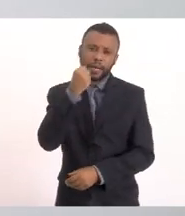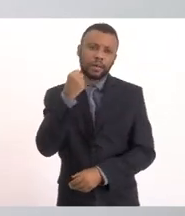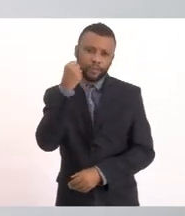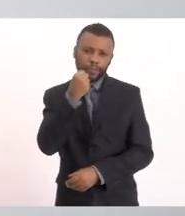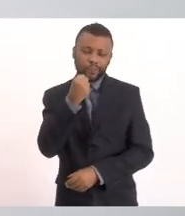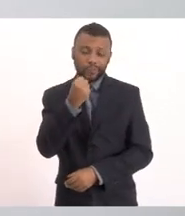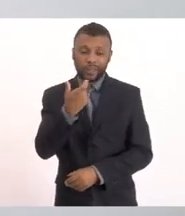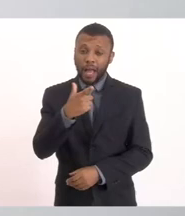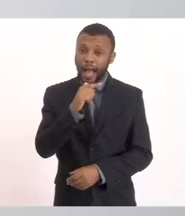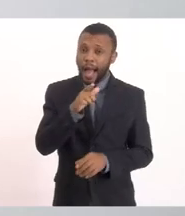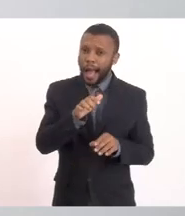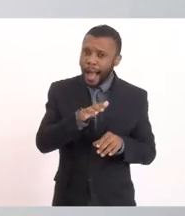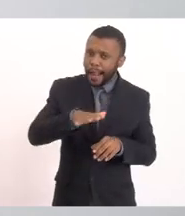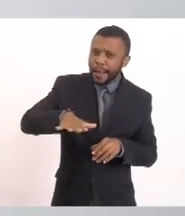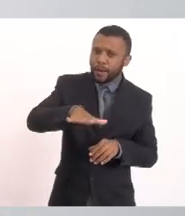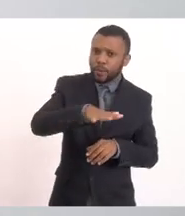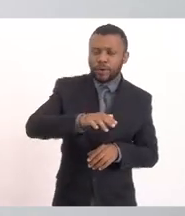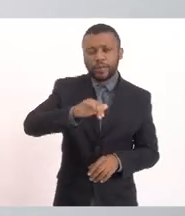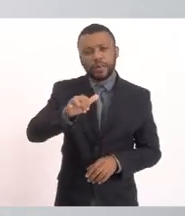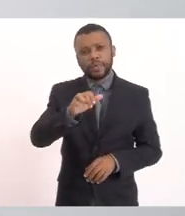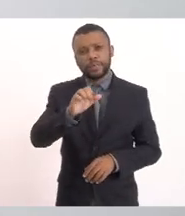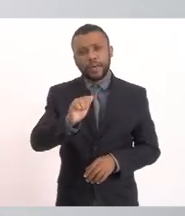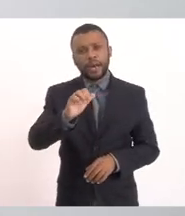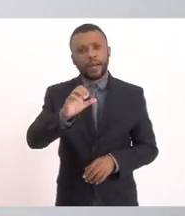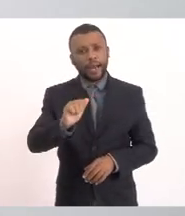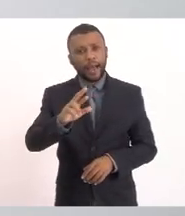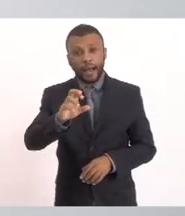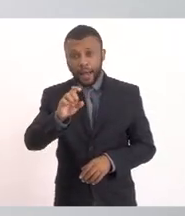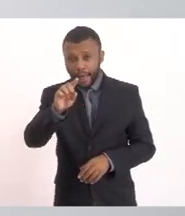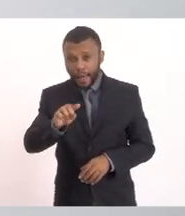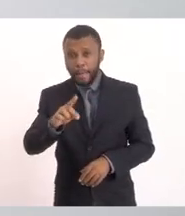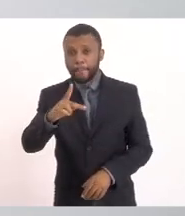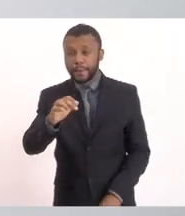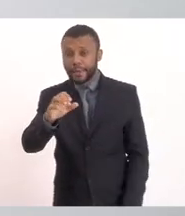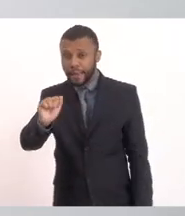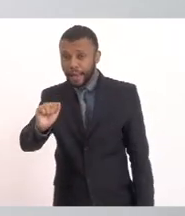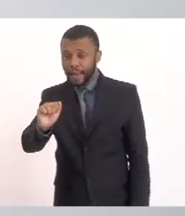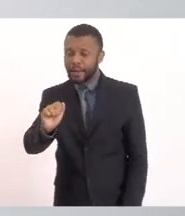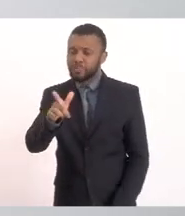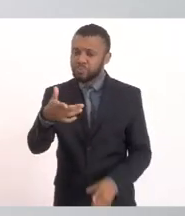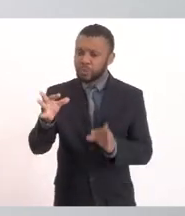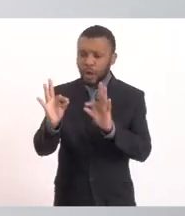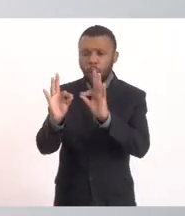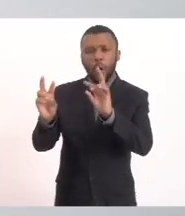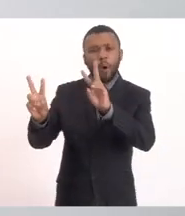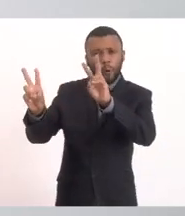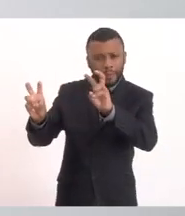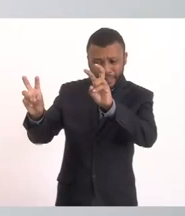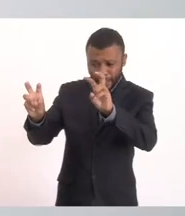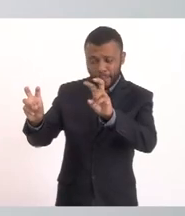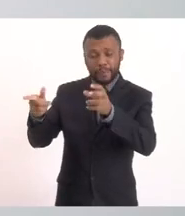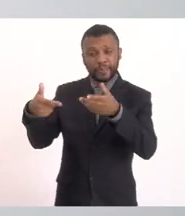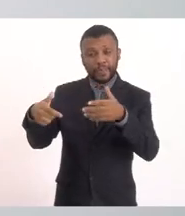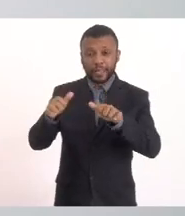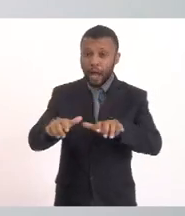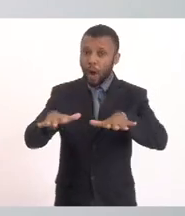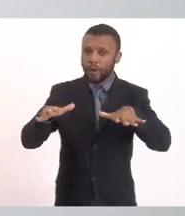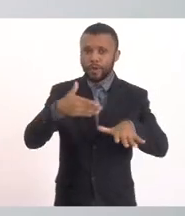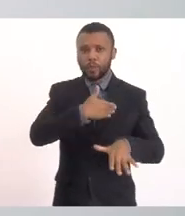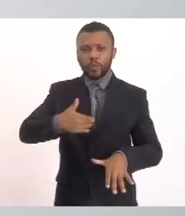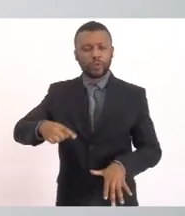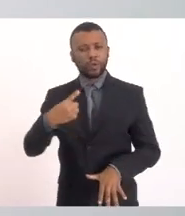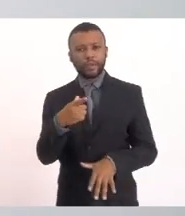Jacarepeá Então Muito bem chamada Essa audiência pública Como a gente está atento E tem um olhar